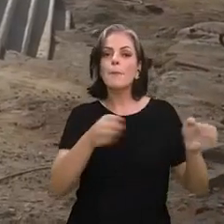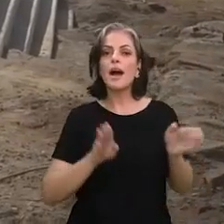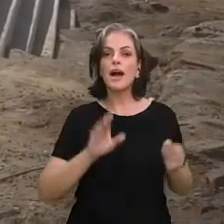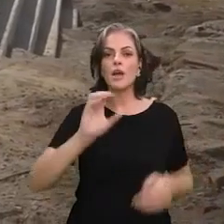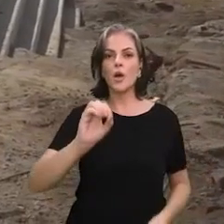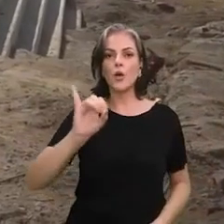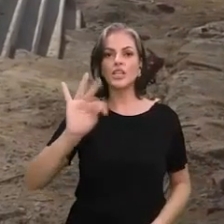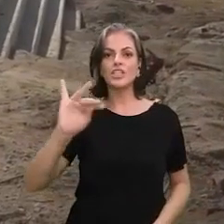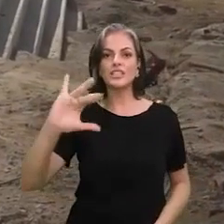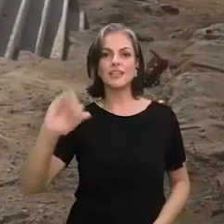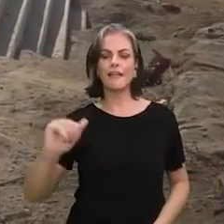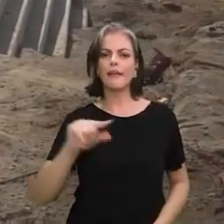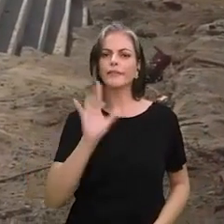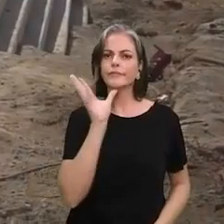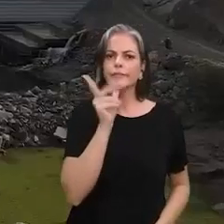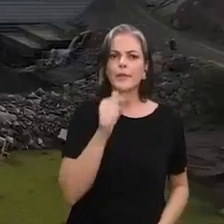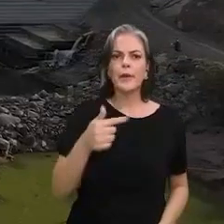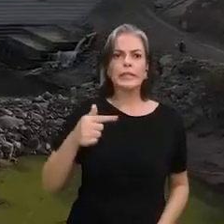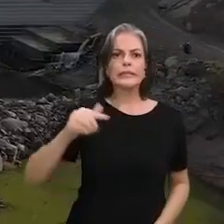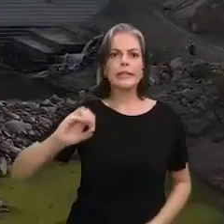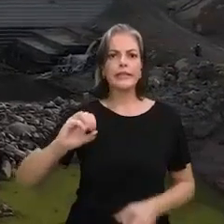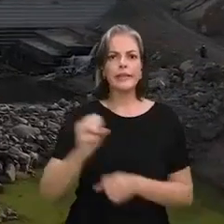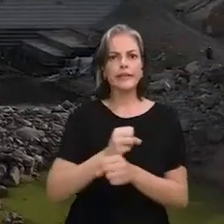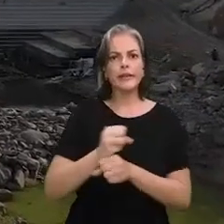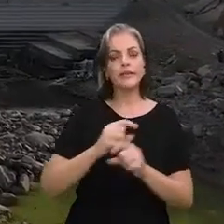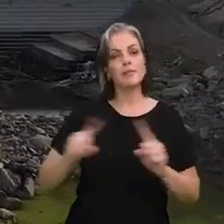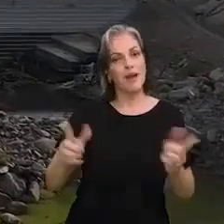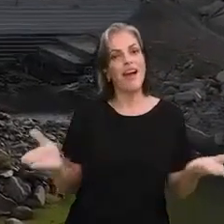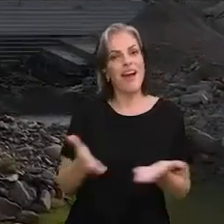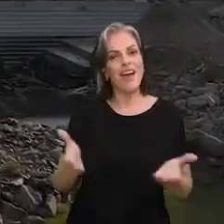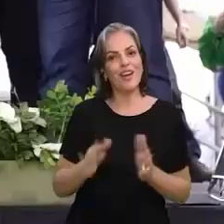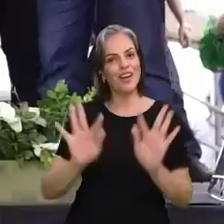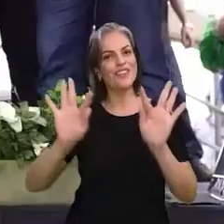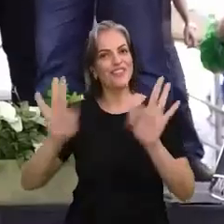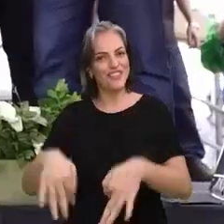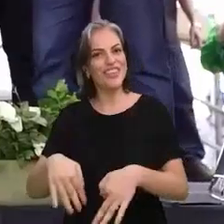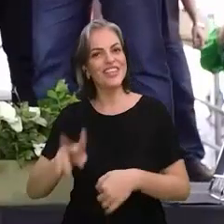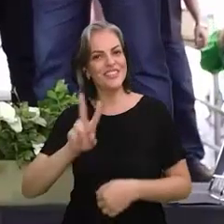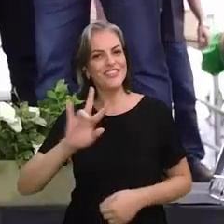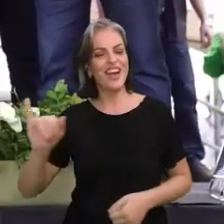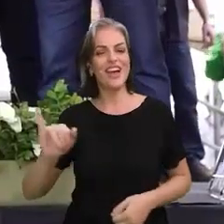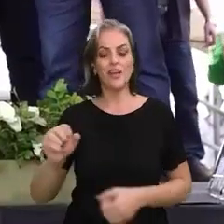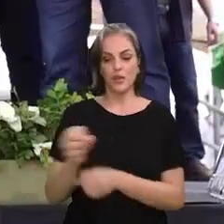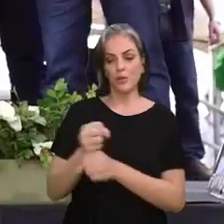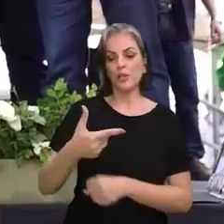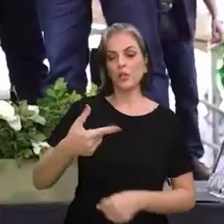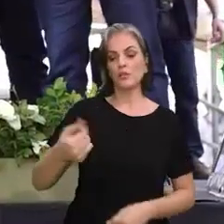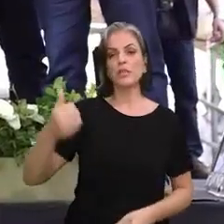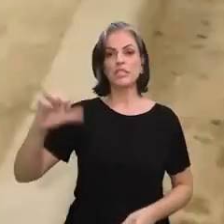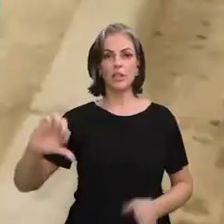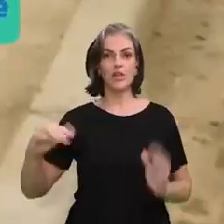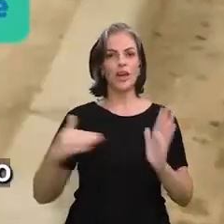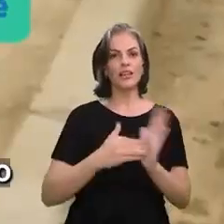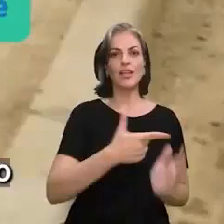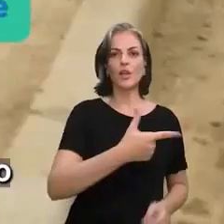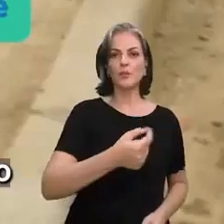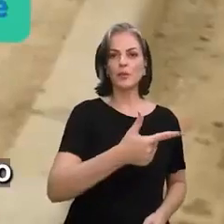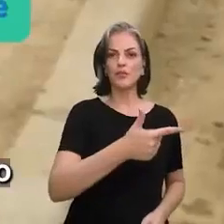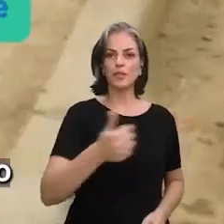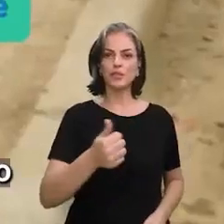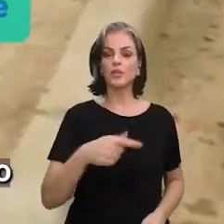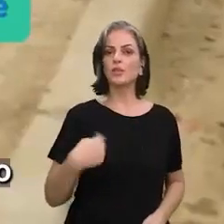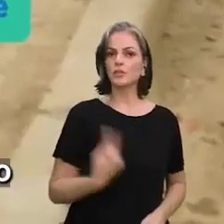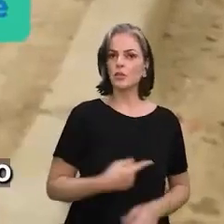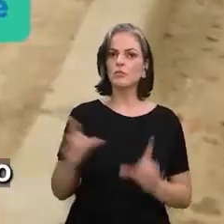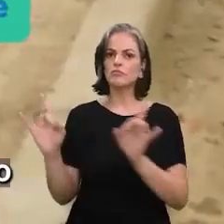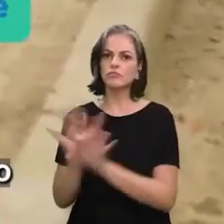se arrastava por mais de 70 anos, agora ela será finalizada. Entre 2019 e 2021, além de